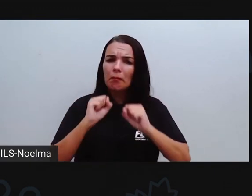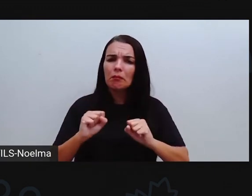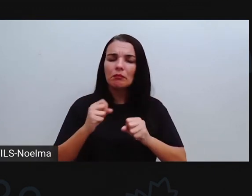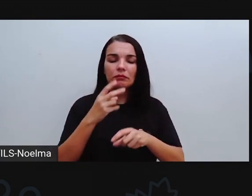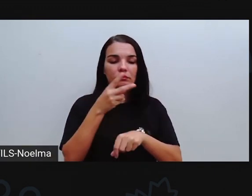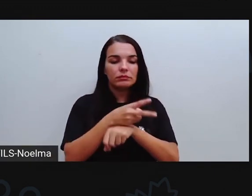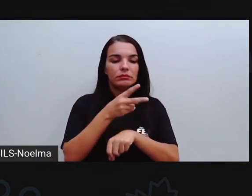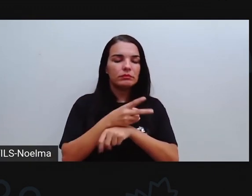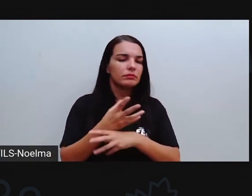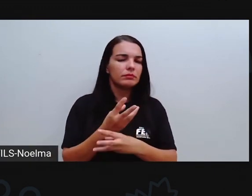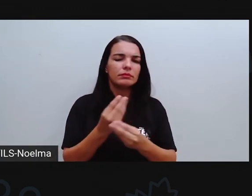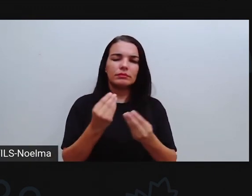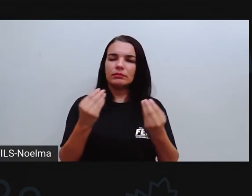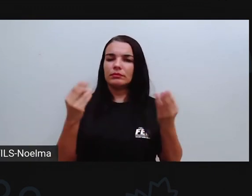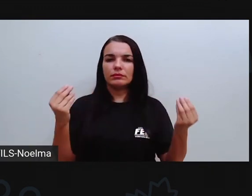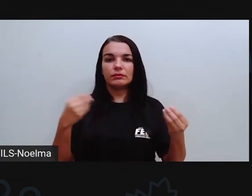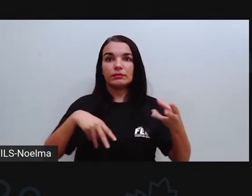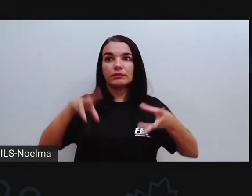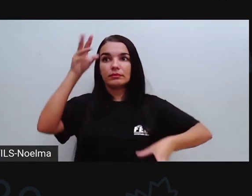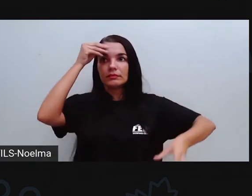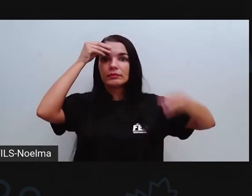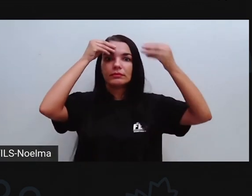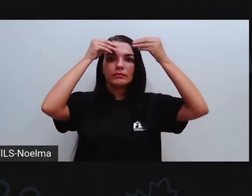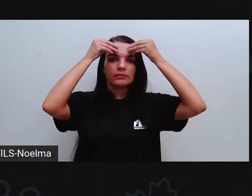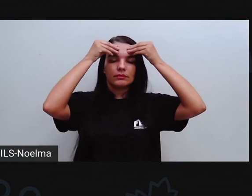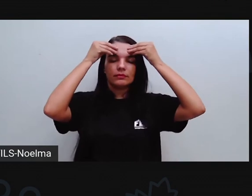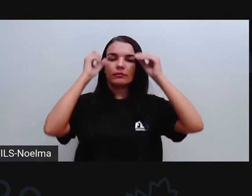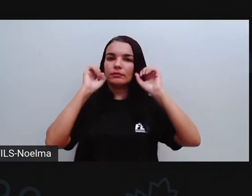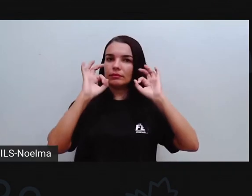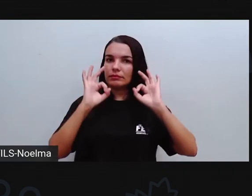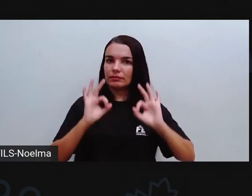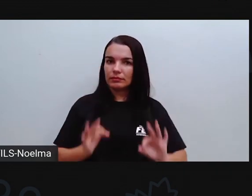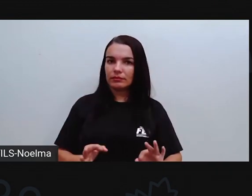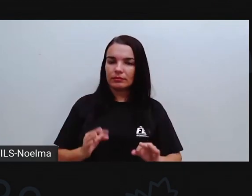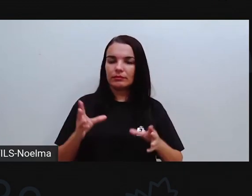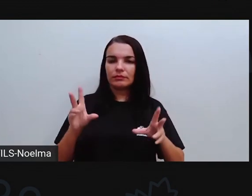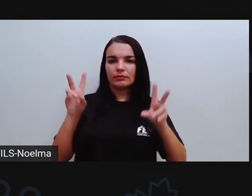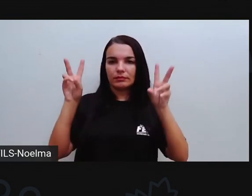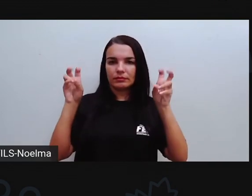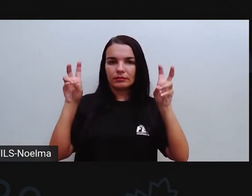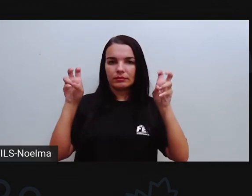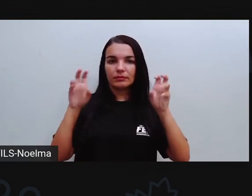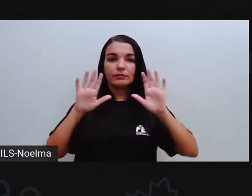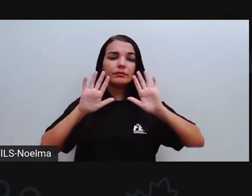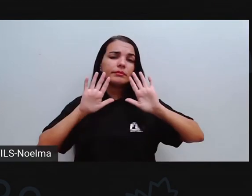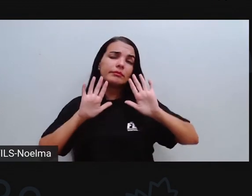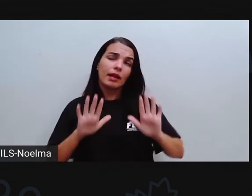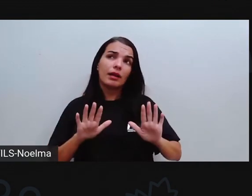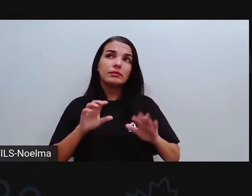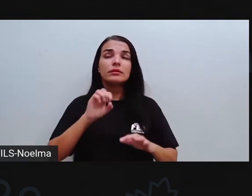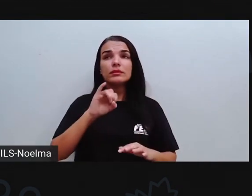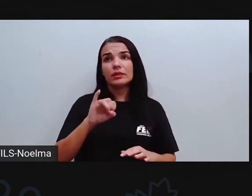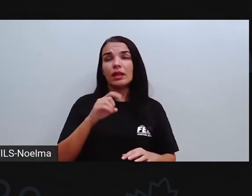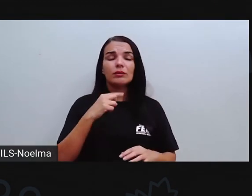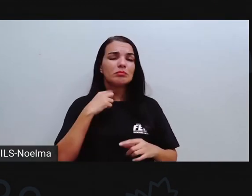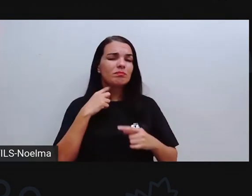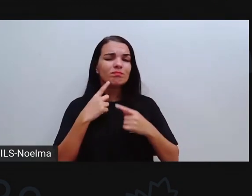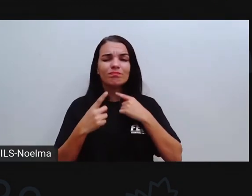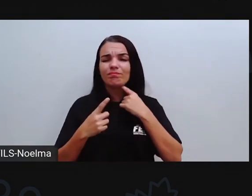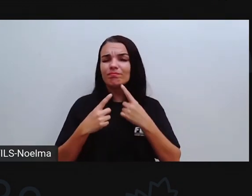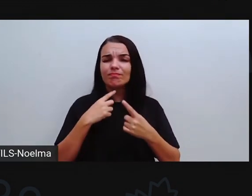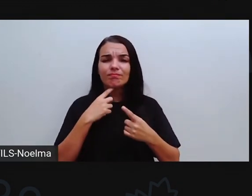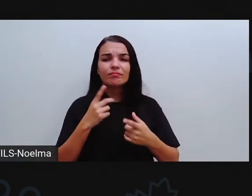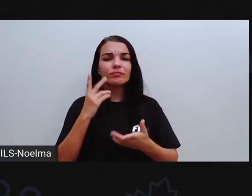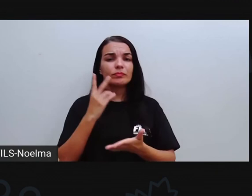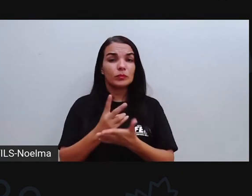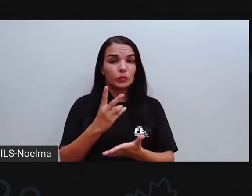necessárias até que vocês possam compreender direitinho esse conteúdo. Mas se mesmo assim vocês tiverem